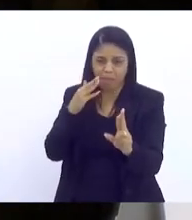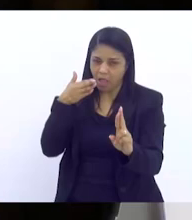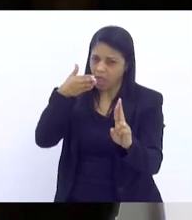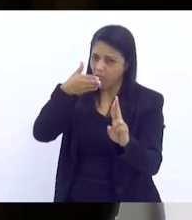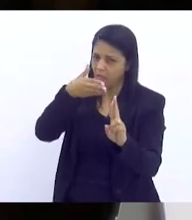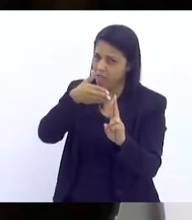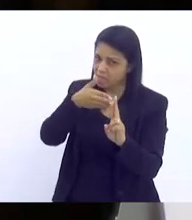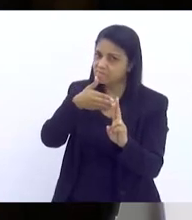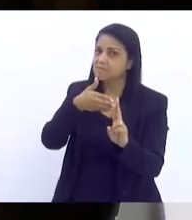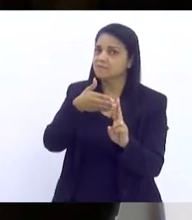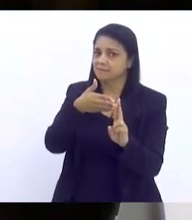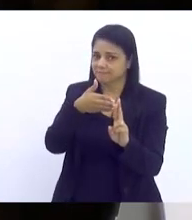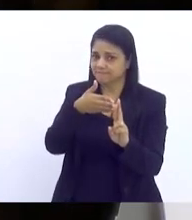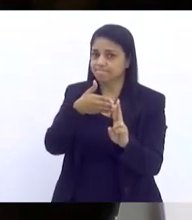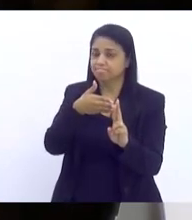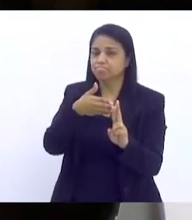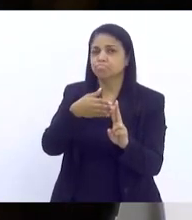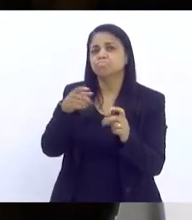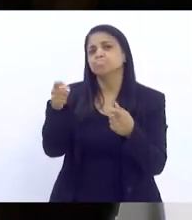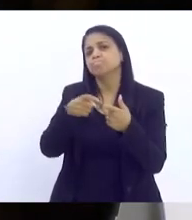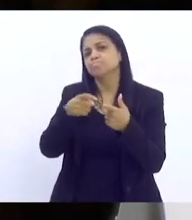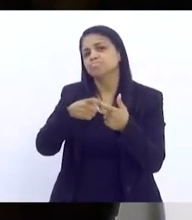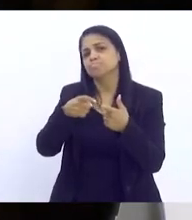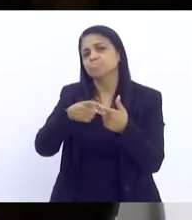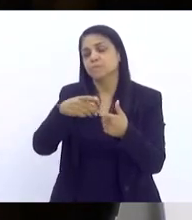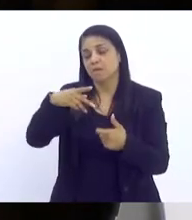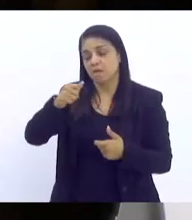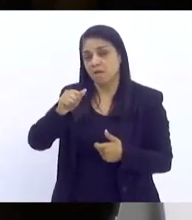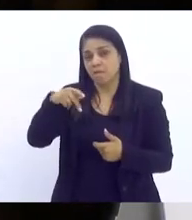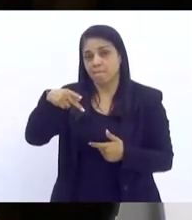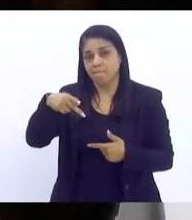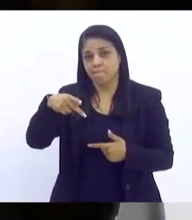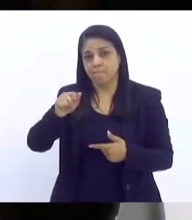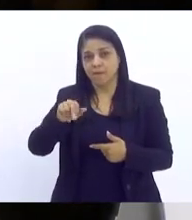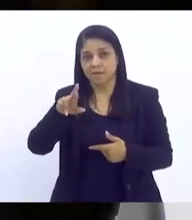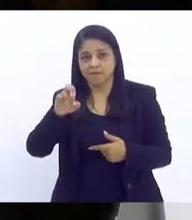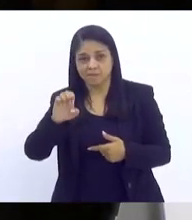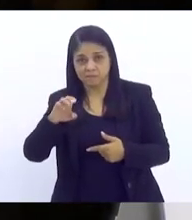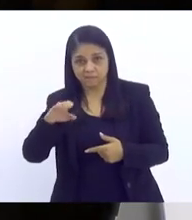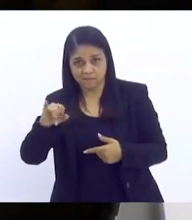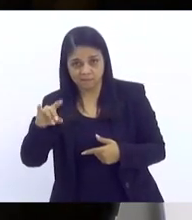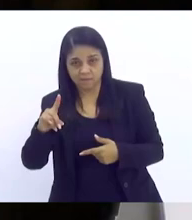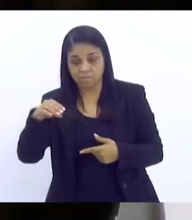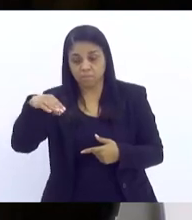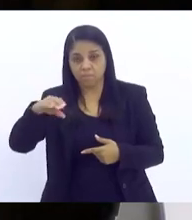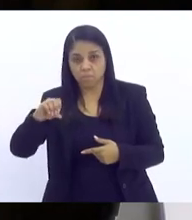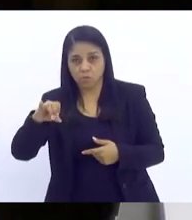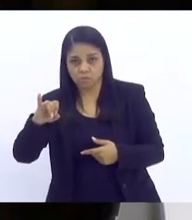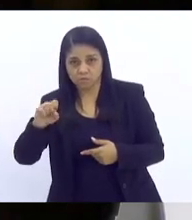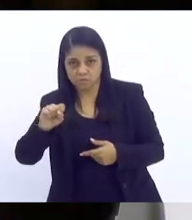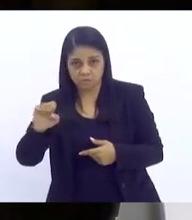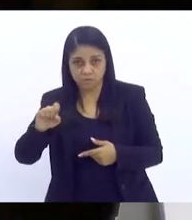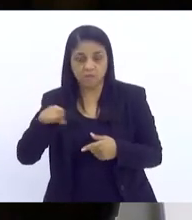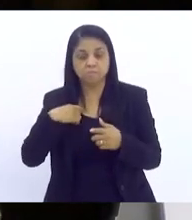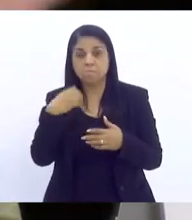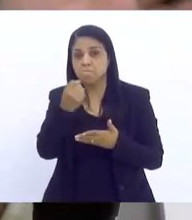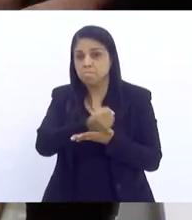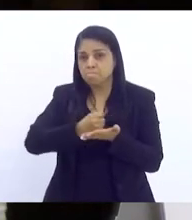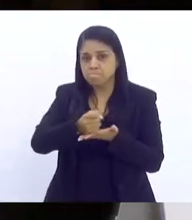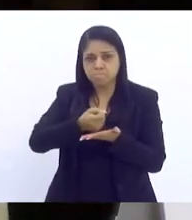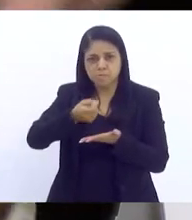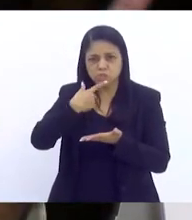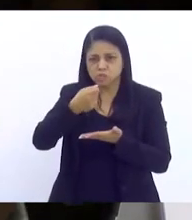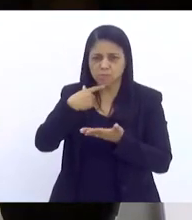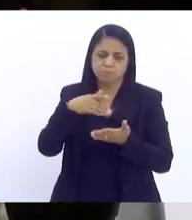boa, a médica Aparecida Moisés, por exemplo, ela trabalha essa questão da medicalização de crianças e adolescentes